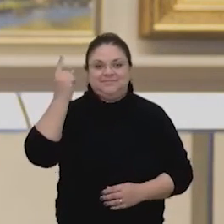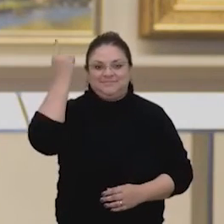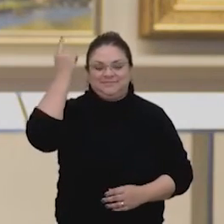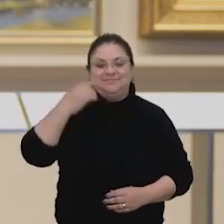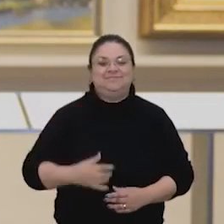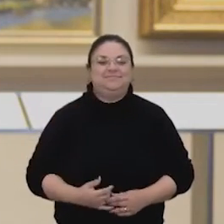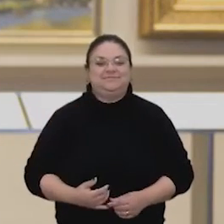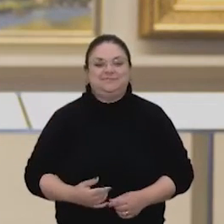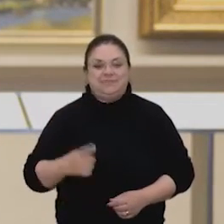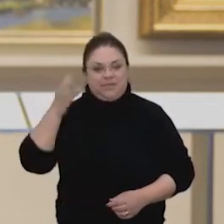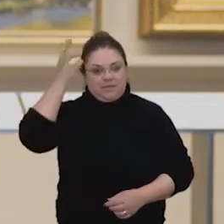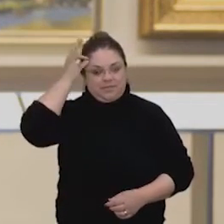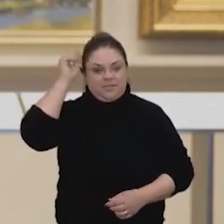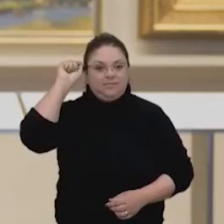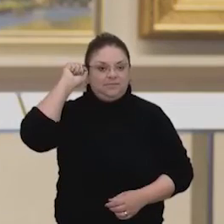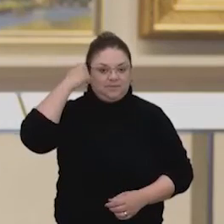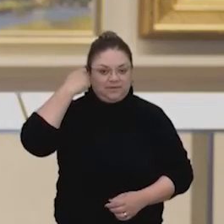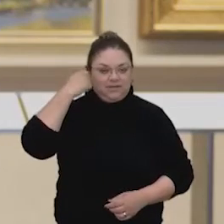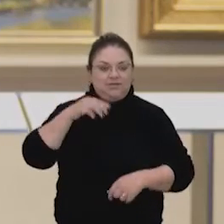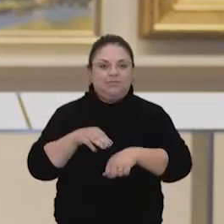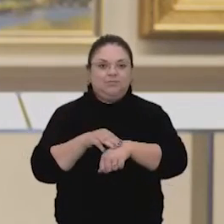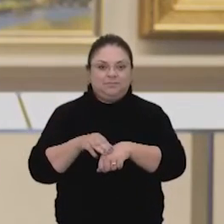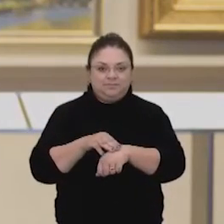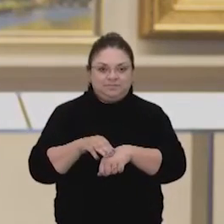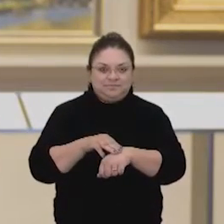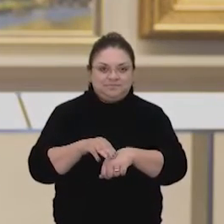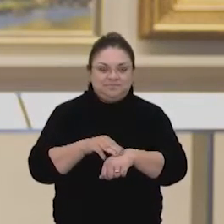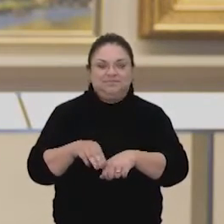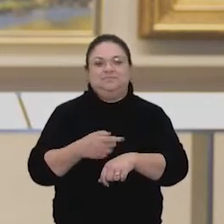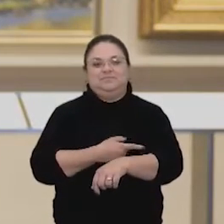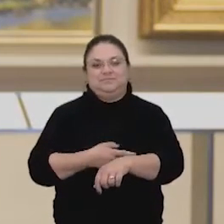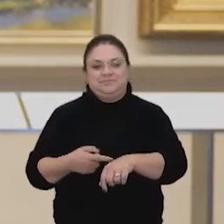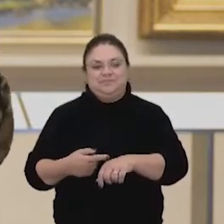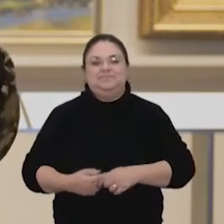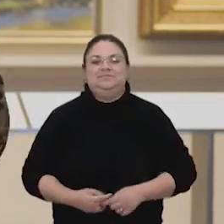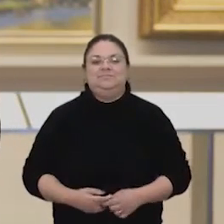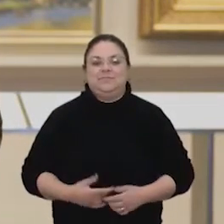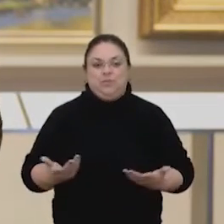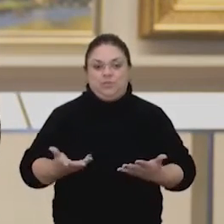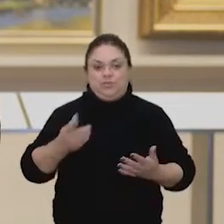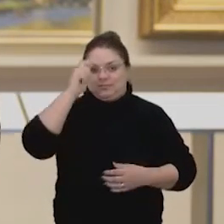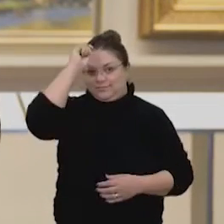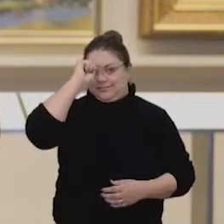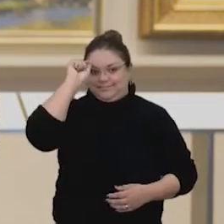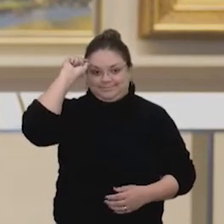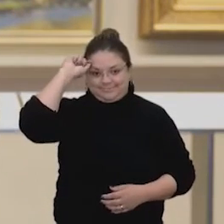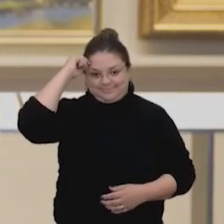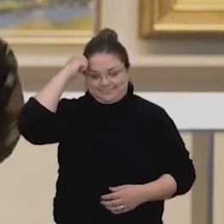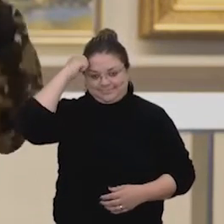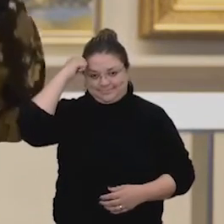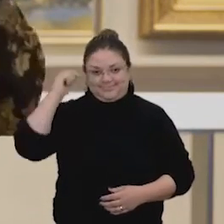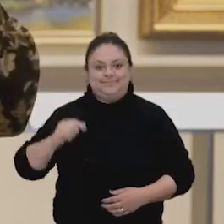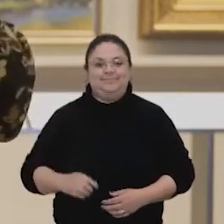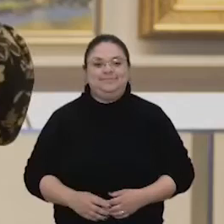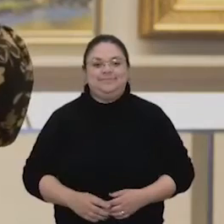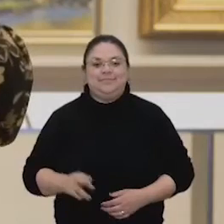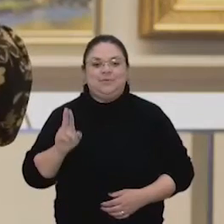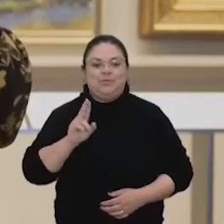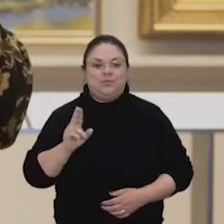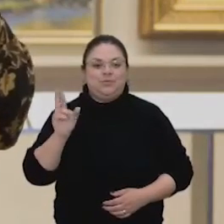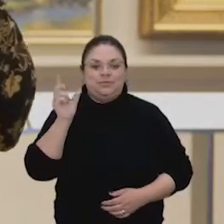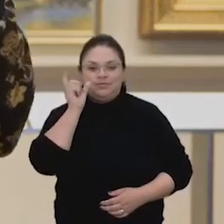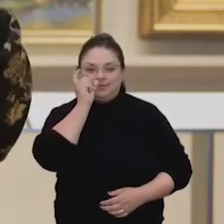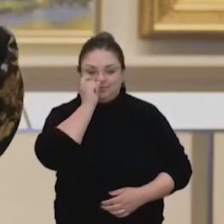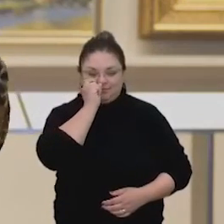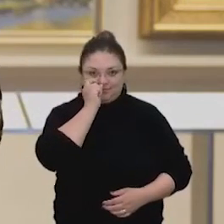tenho cabelo preto, sou moreno claro. Hoje eu estou de boné preto na cabeça, uso um piercing